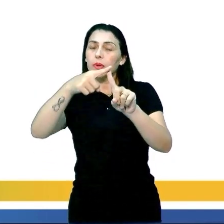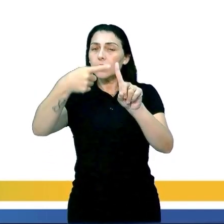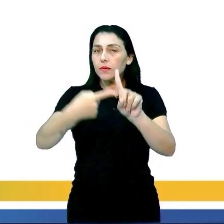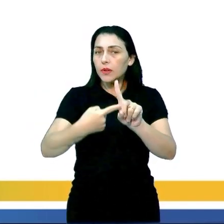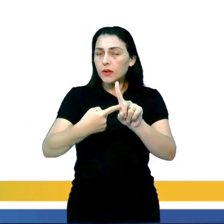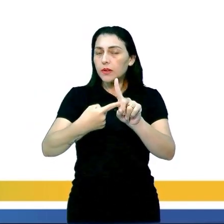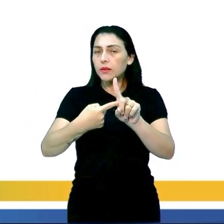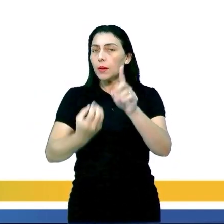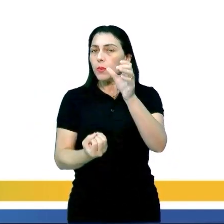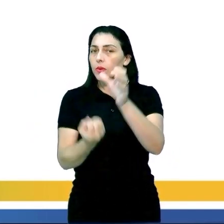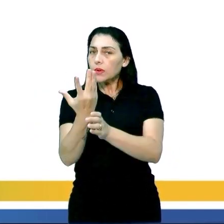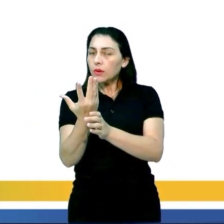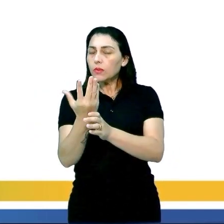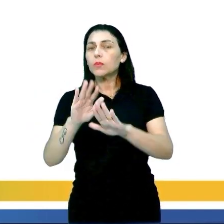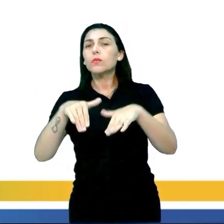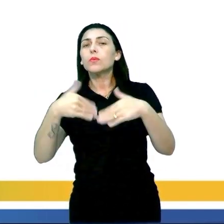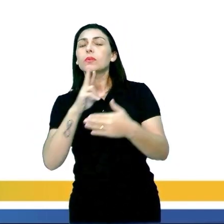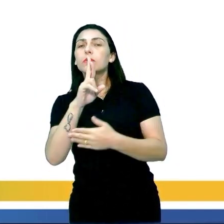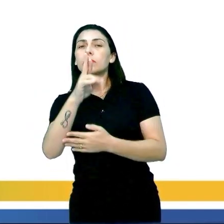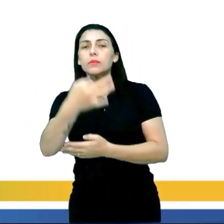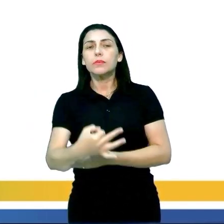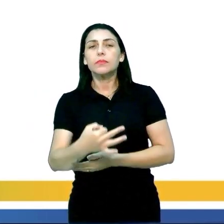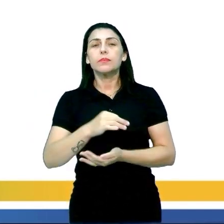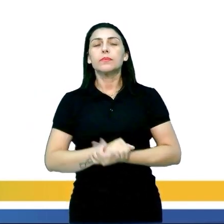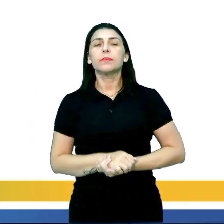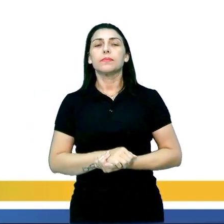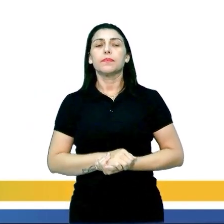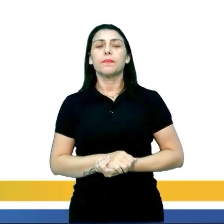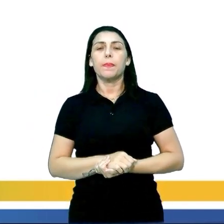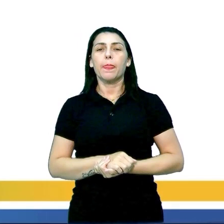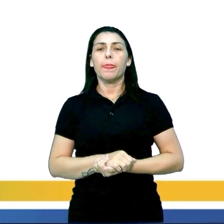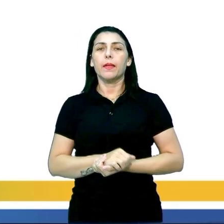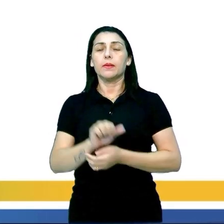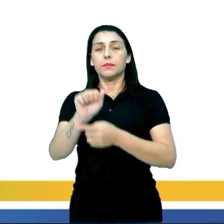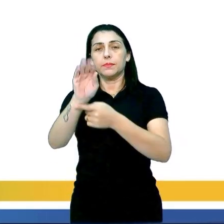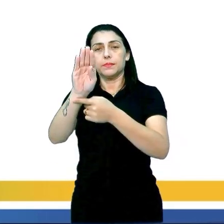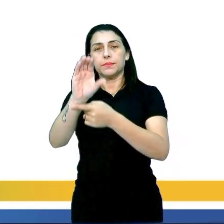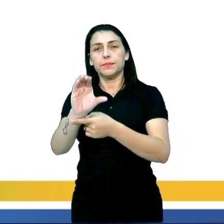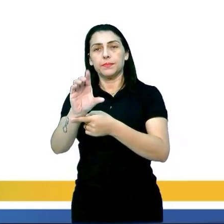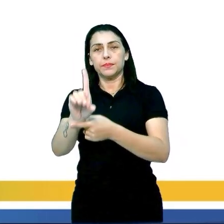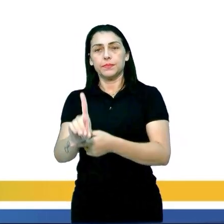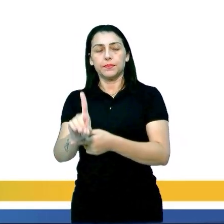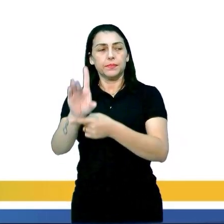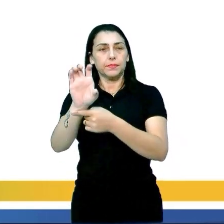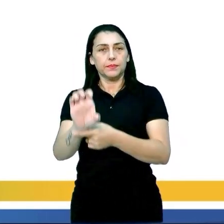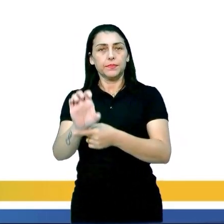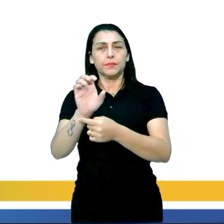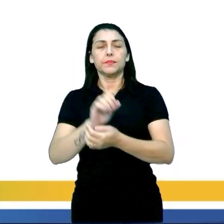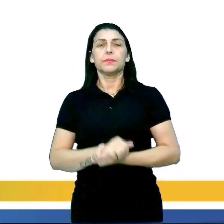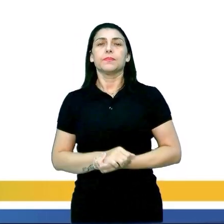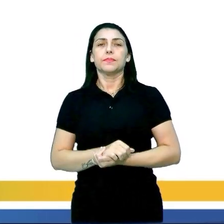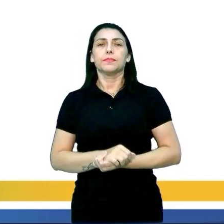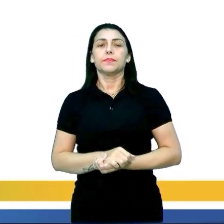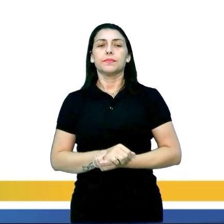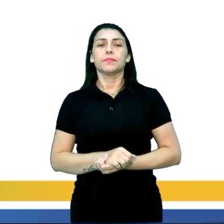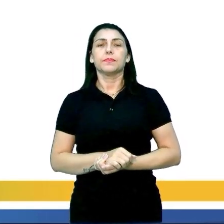gravidez E aí, qual seria a resposta correta? A, B, C, D ou E?